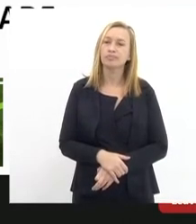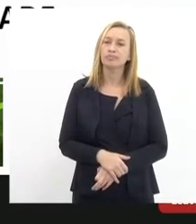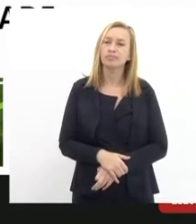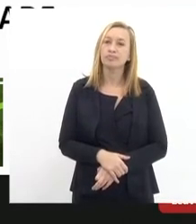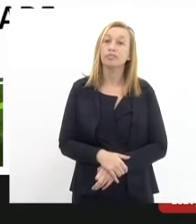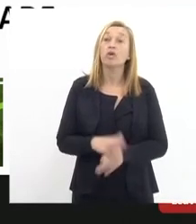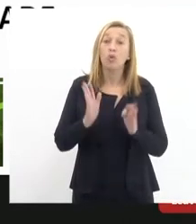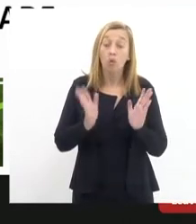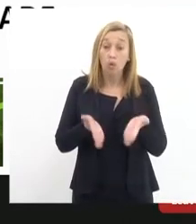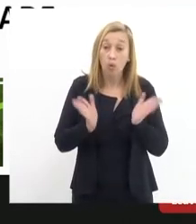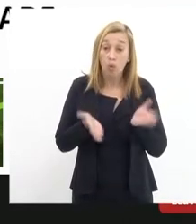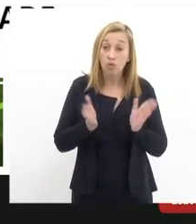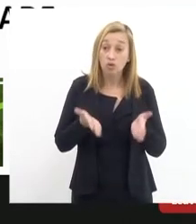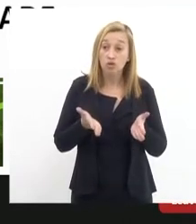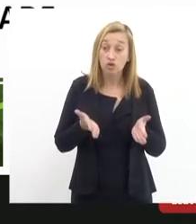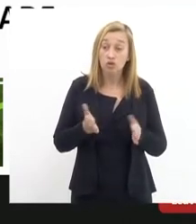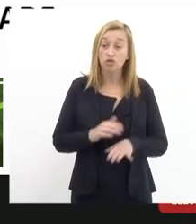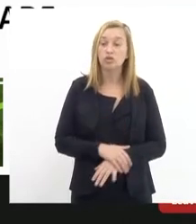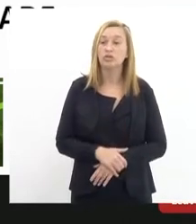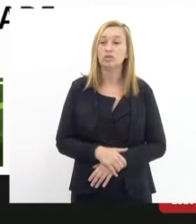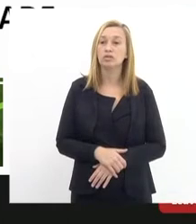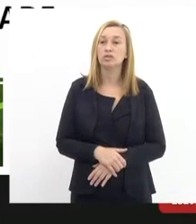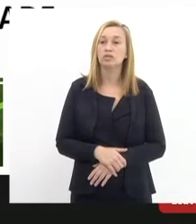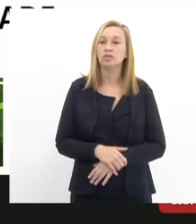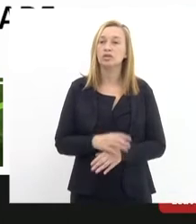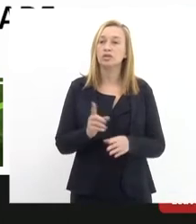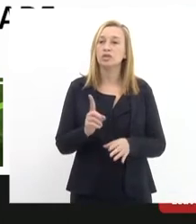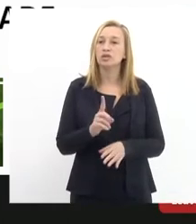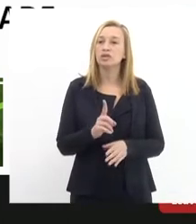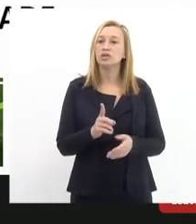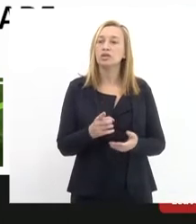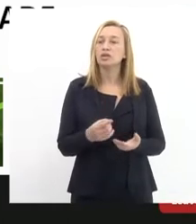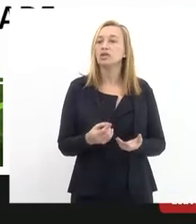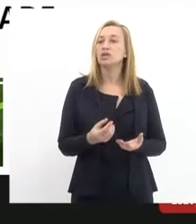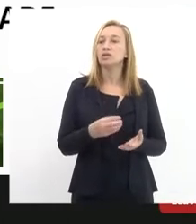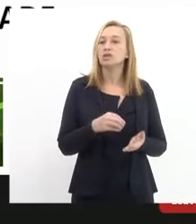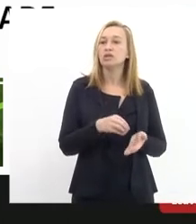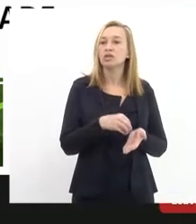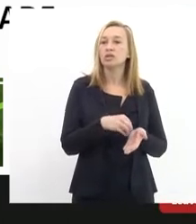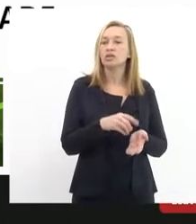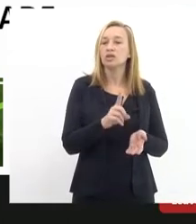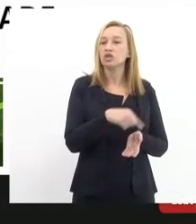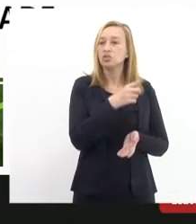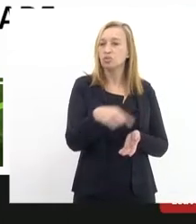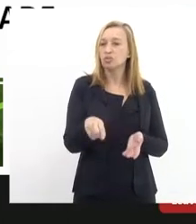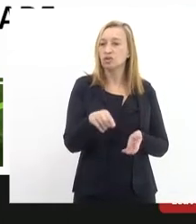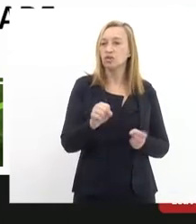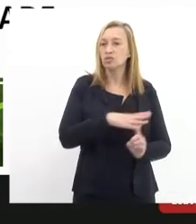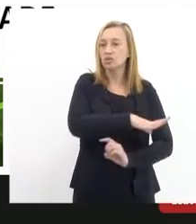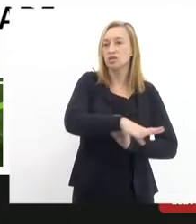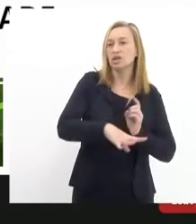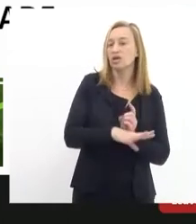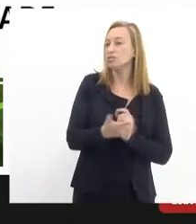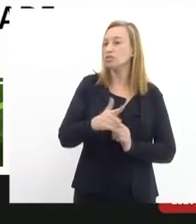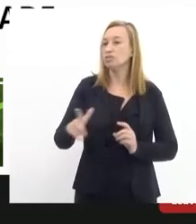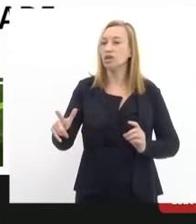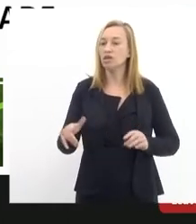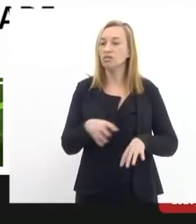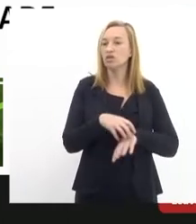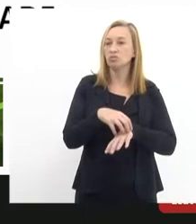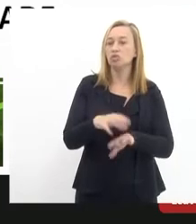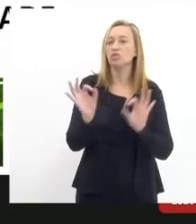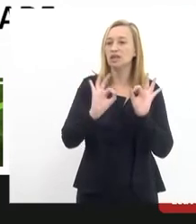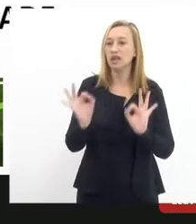Hoje estamos numa situação de exclusão social e desvio de finalidade. Essa é a questão. Não tem meio de transporte, temos apenas um